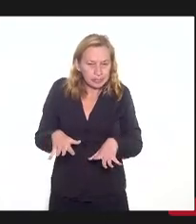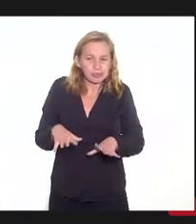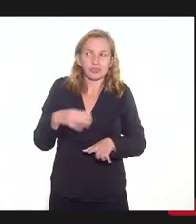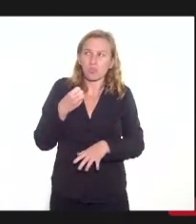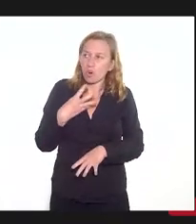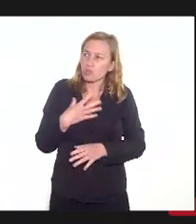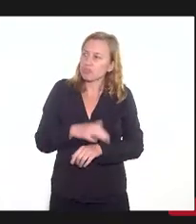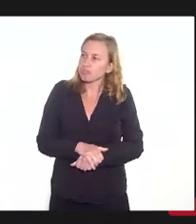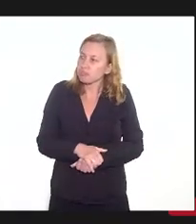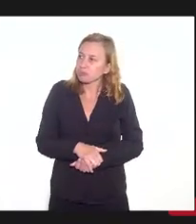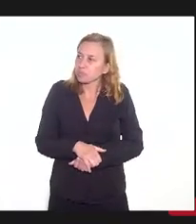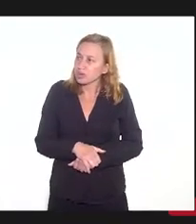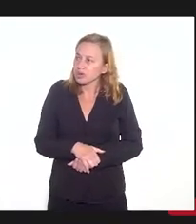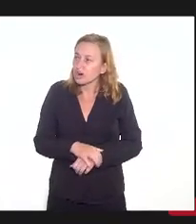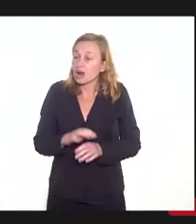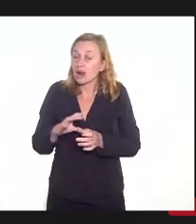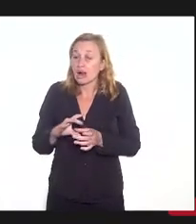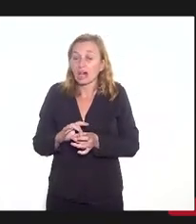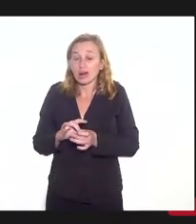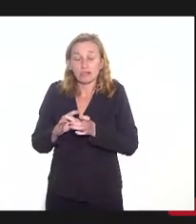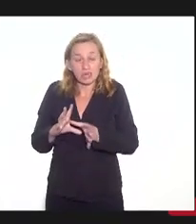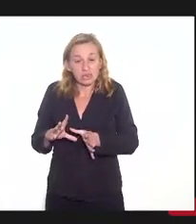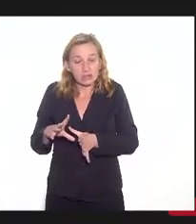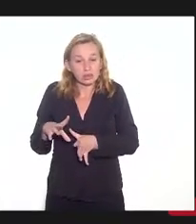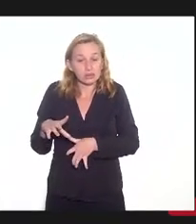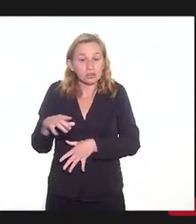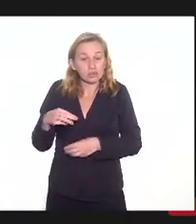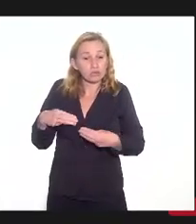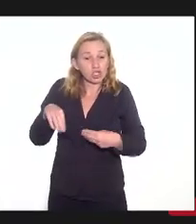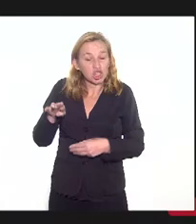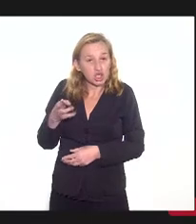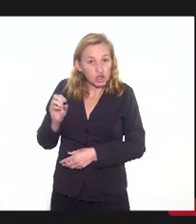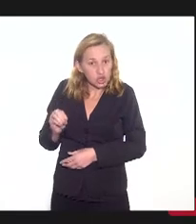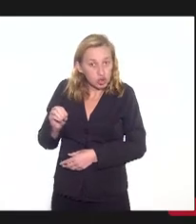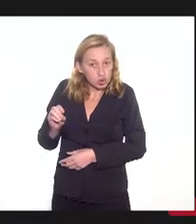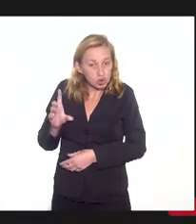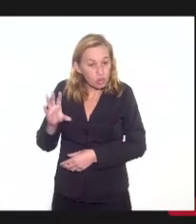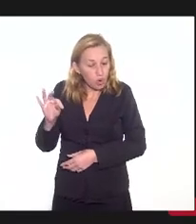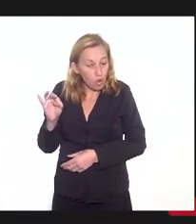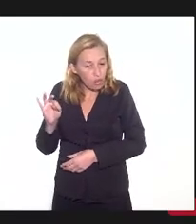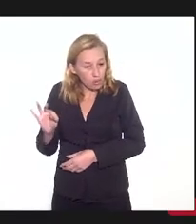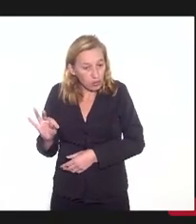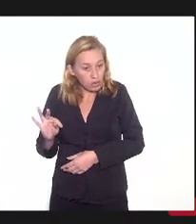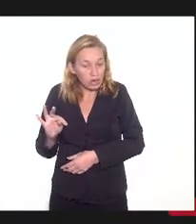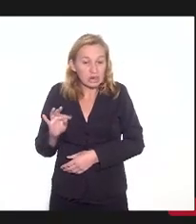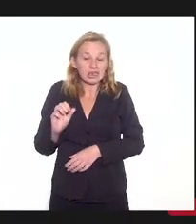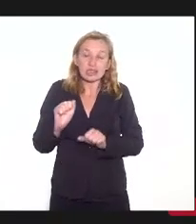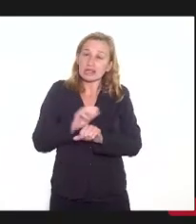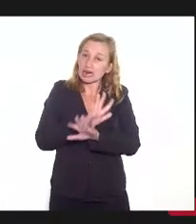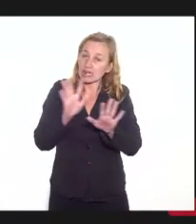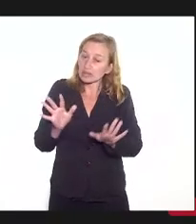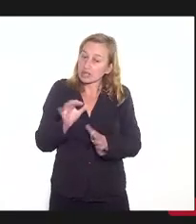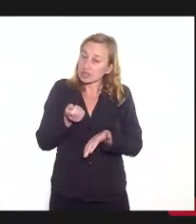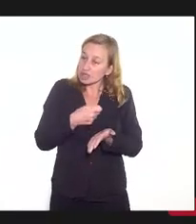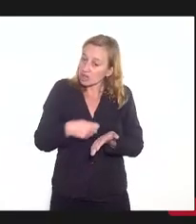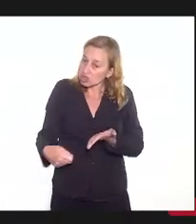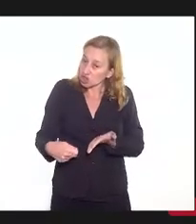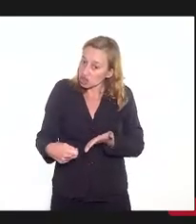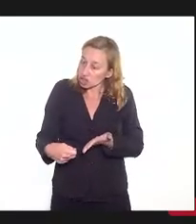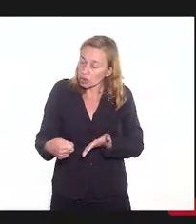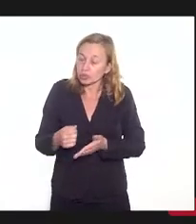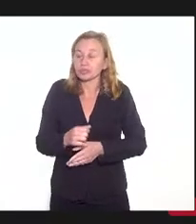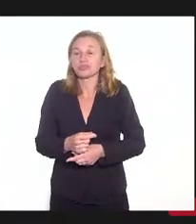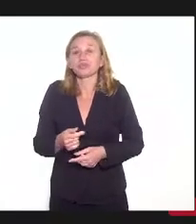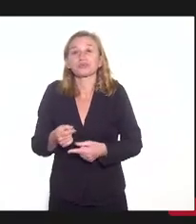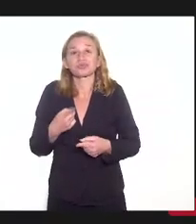a liminar do ministro Toffoli é que claramente está escrito, e essa eu tenho uma divergência na discussão interna